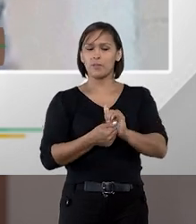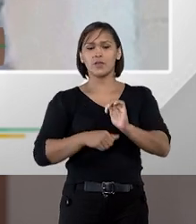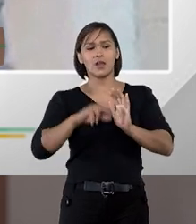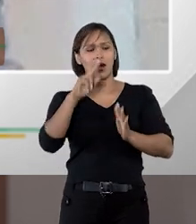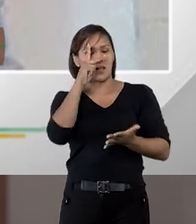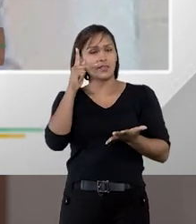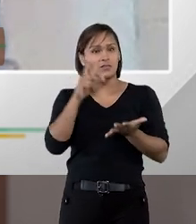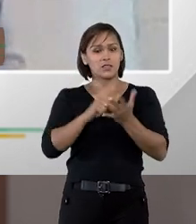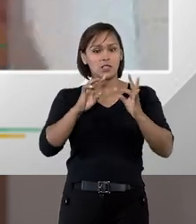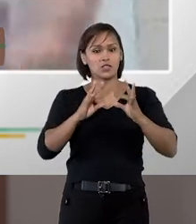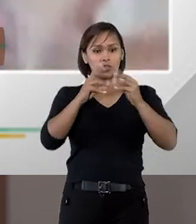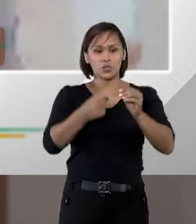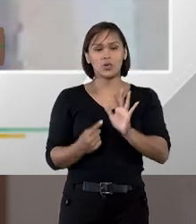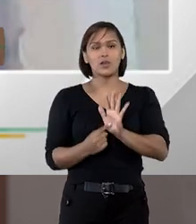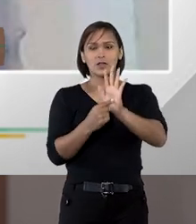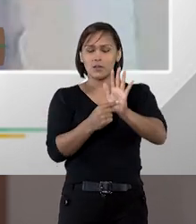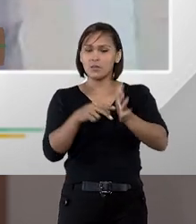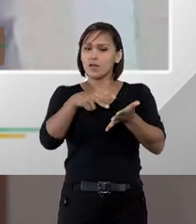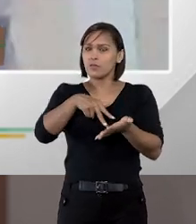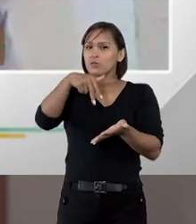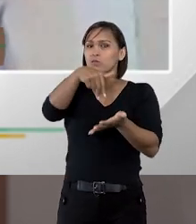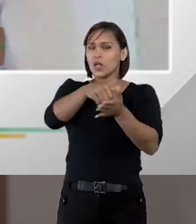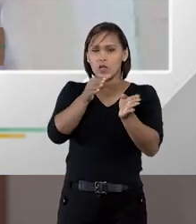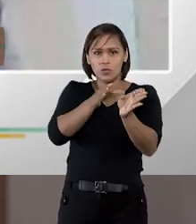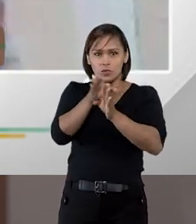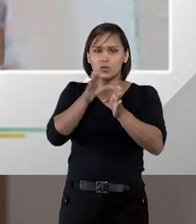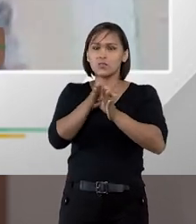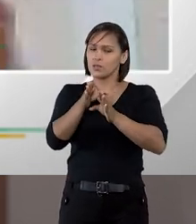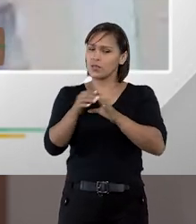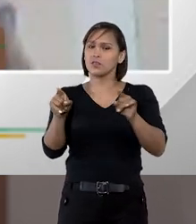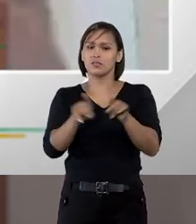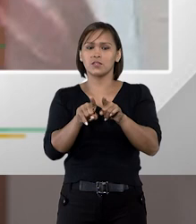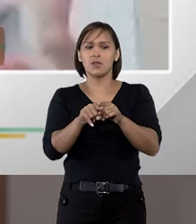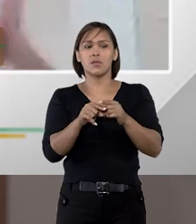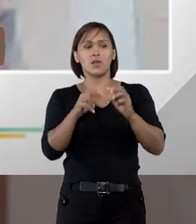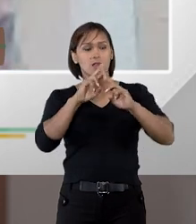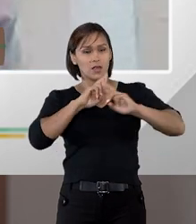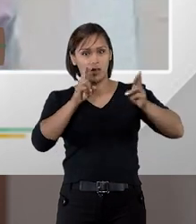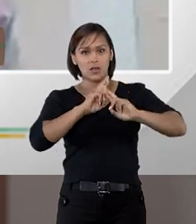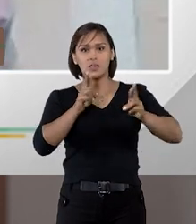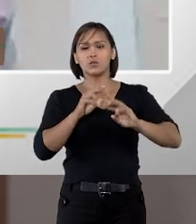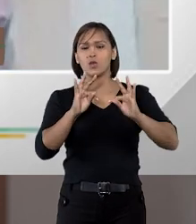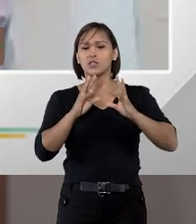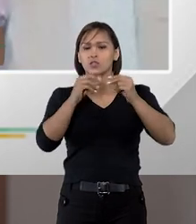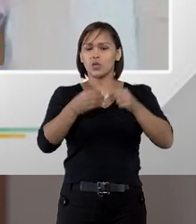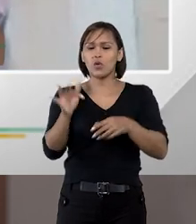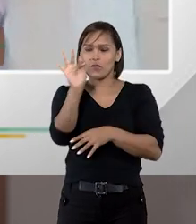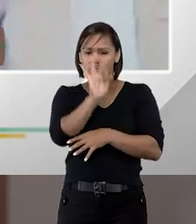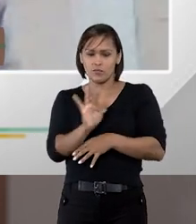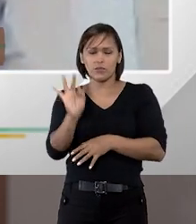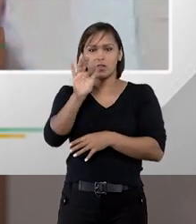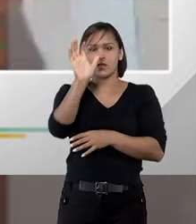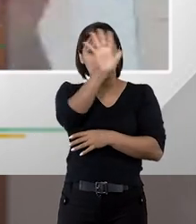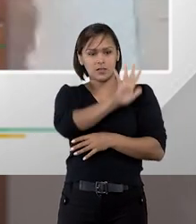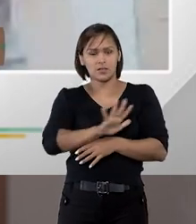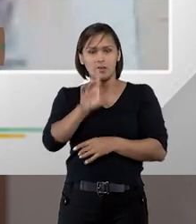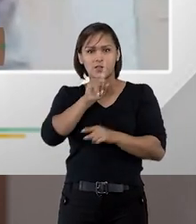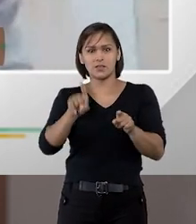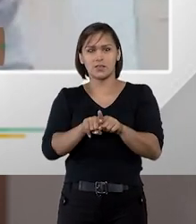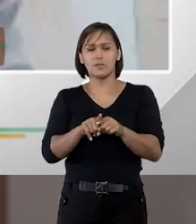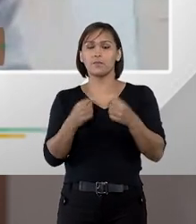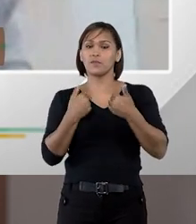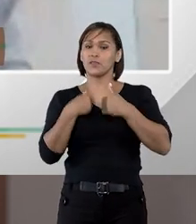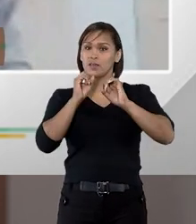às realidades todas e apresentar posicionamentos doutrinários que atendam a todos os entes federativos, claro